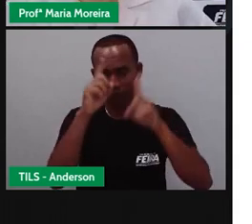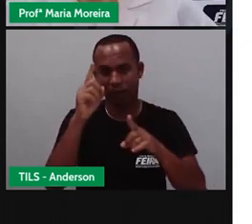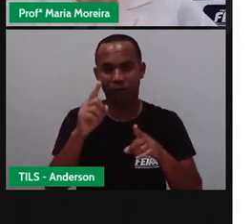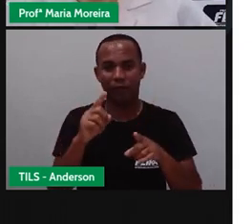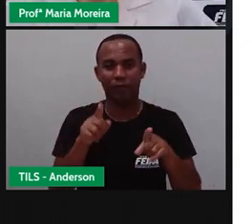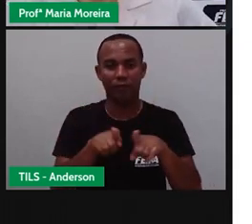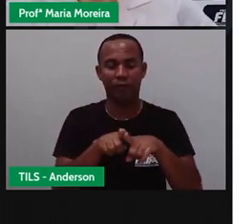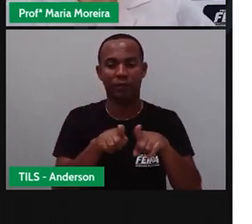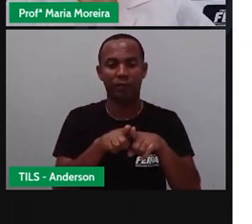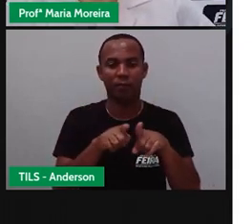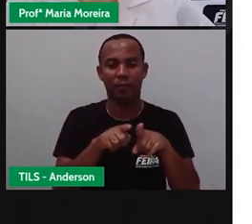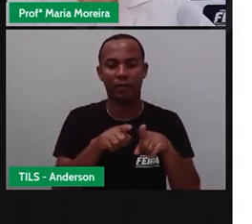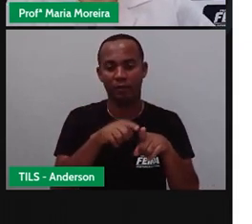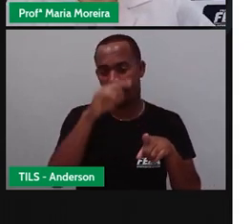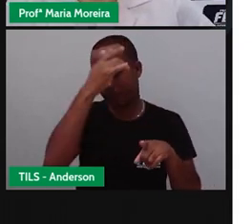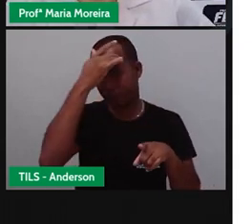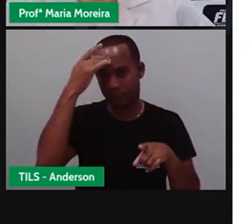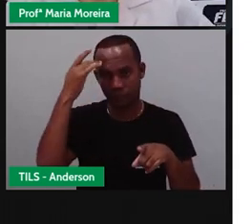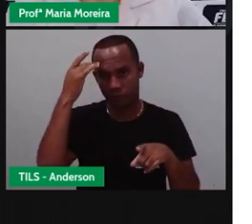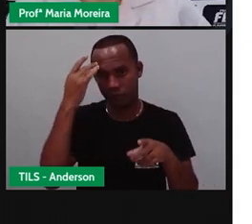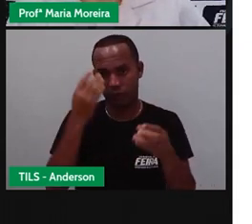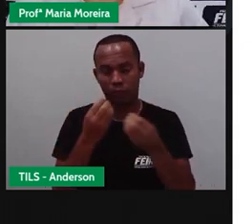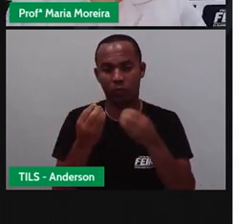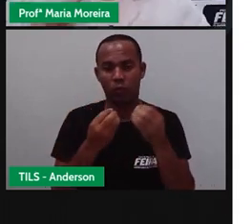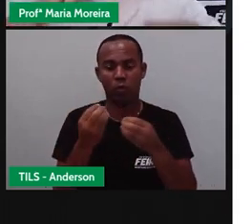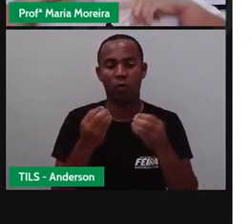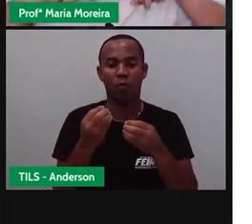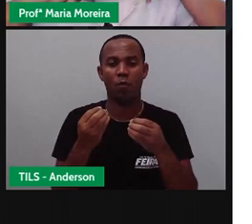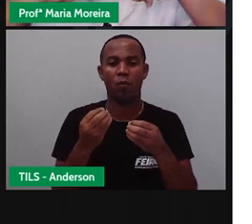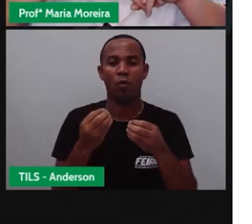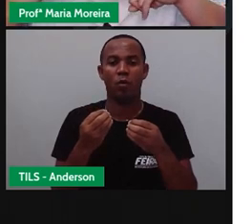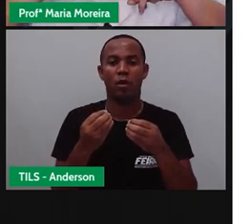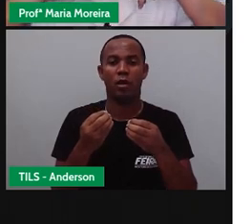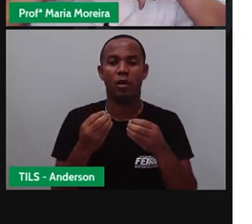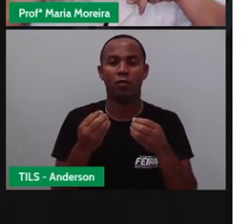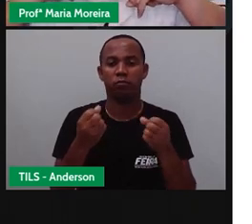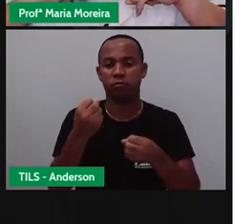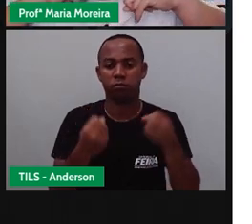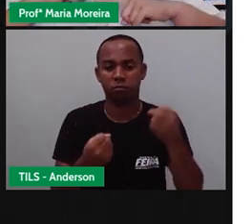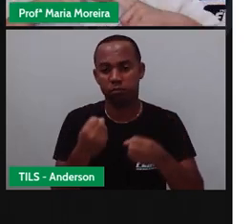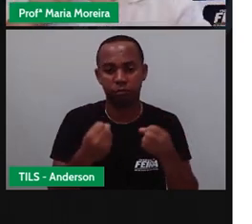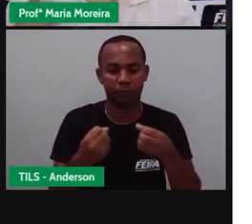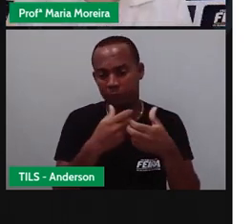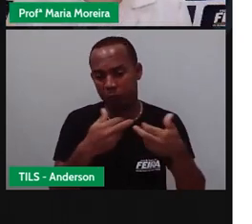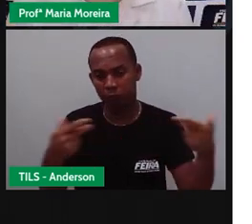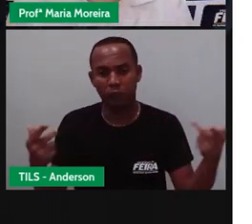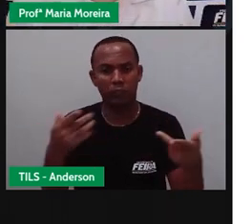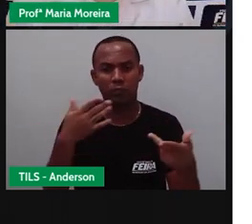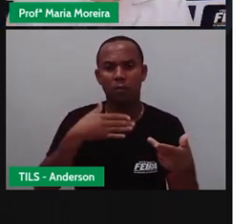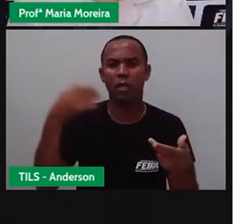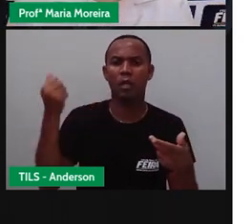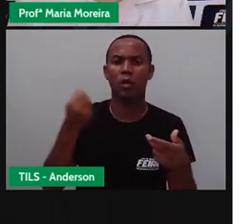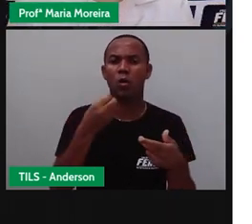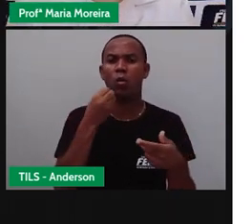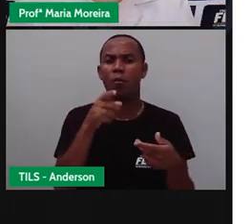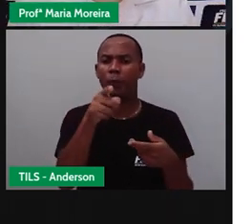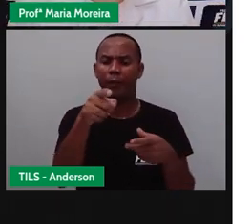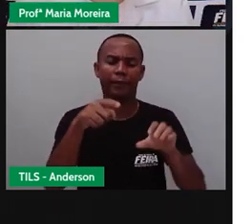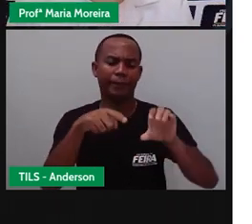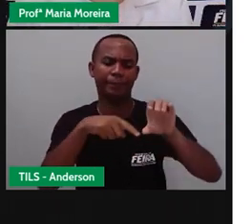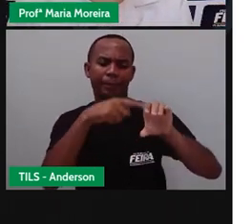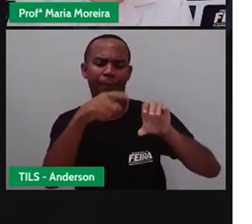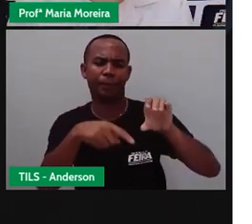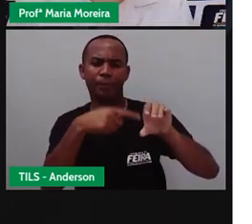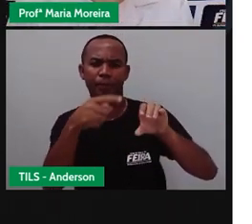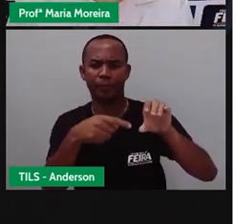deu um salto na evolução dos meios de transporte. Por quê? Porque a roda permitia que as coisas fossem puxadas de uma maneira muito